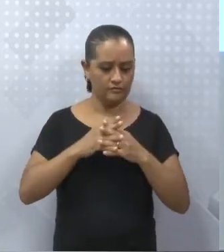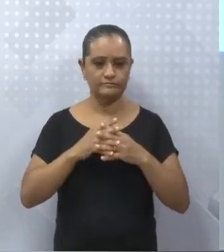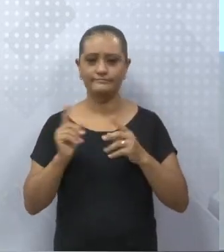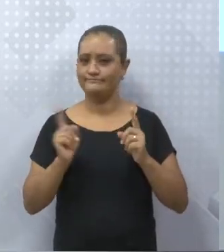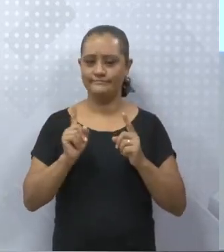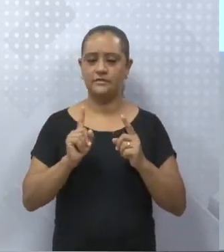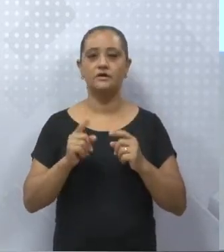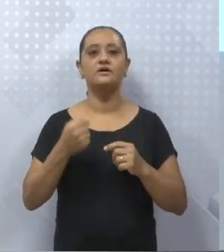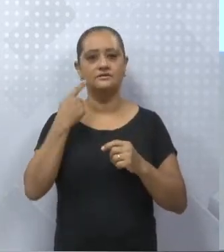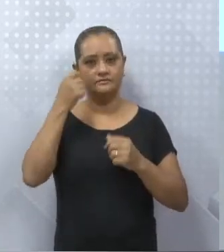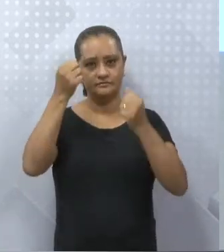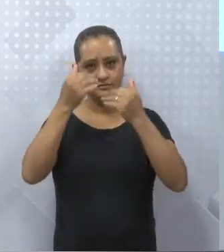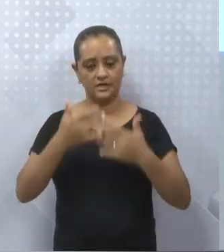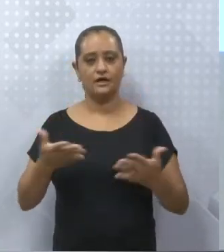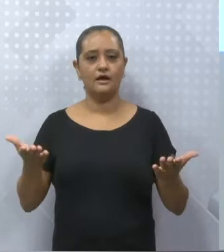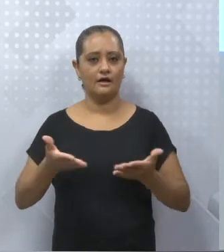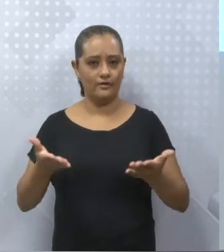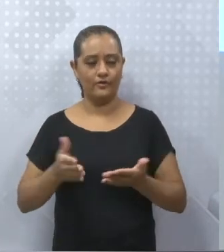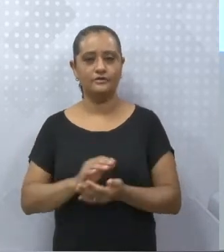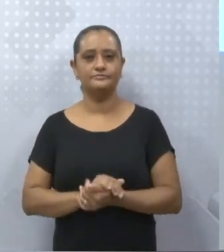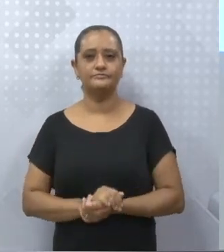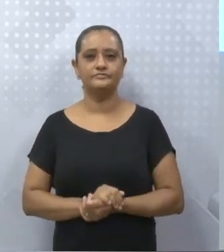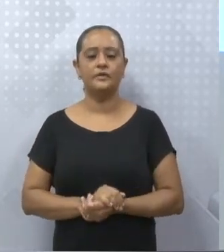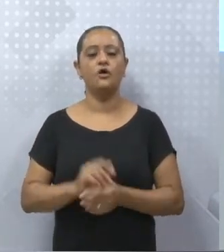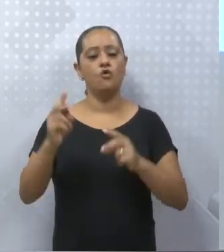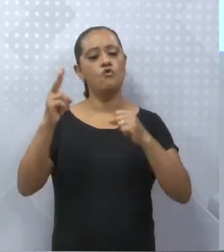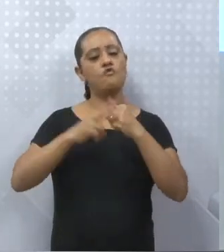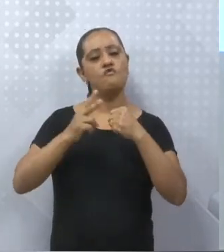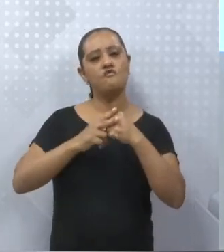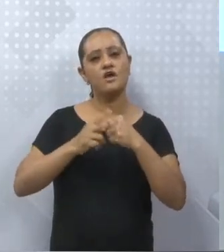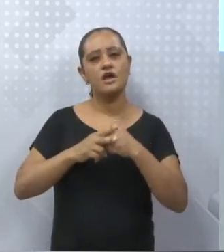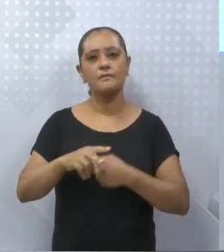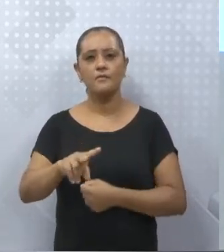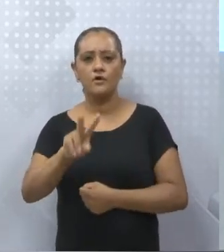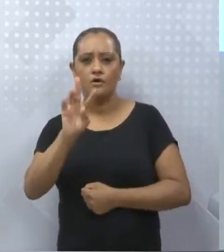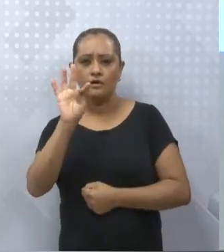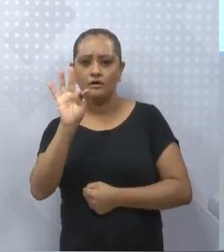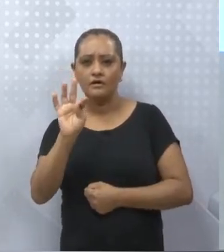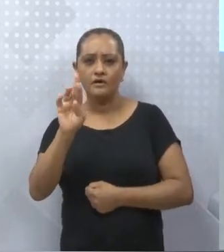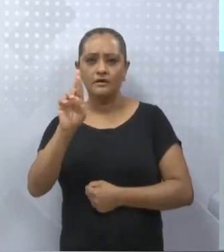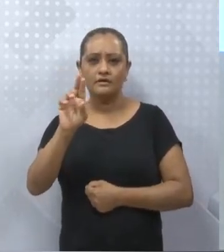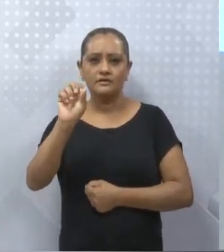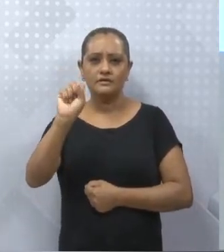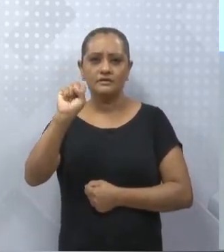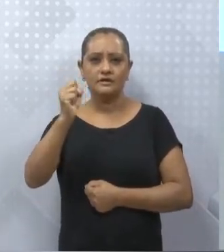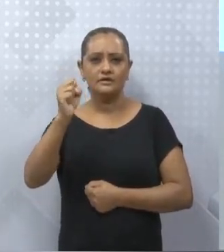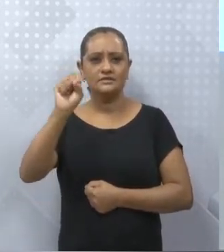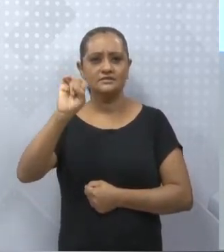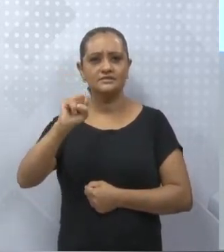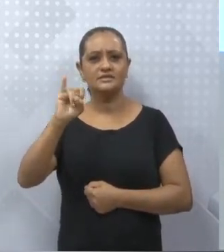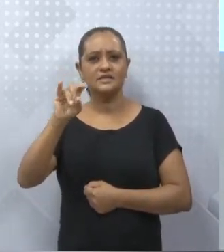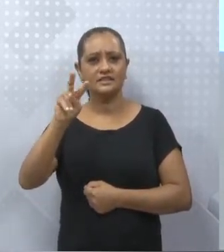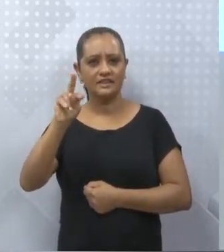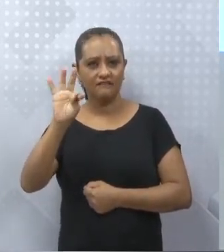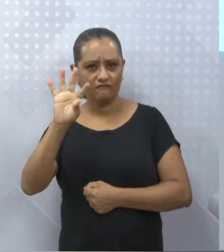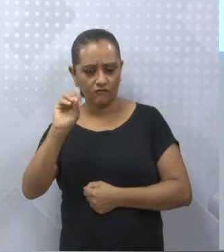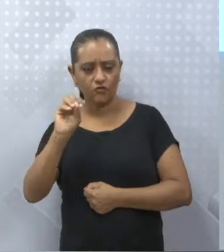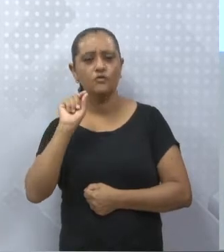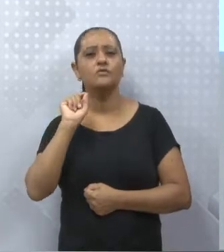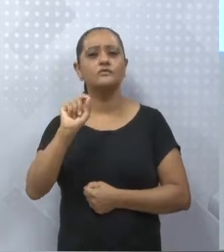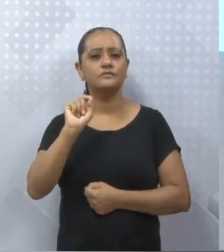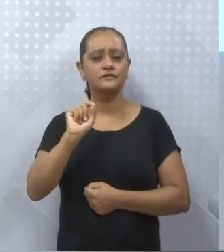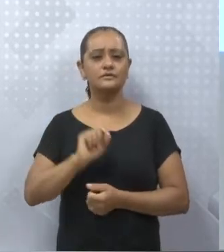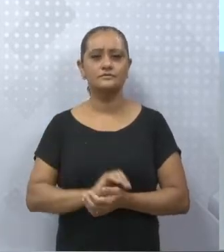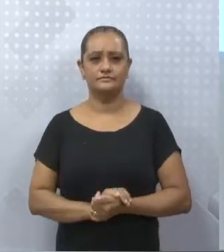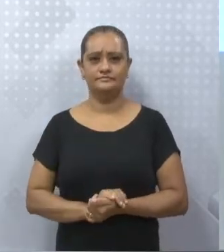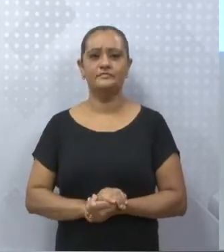identificar intransitivo, sem transitividade, sem movimentação. E transitivo é aquele